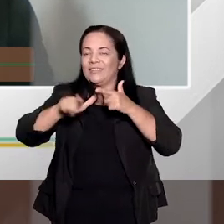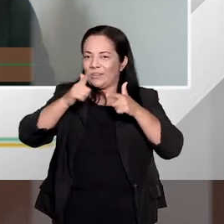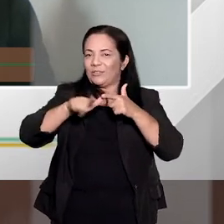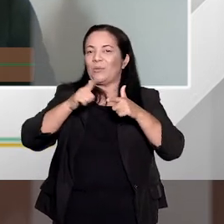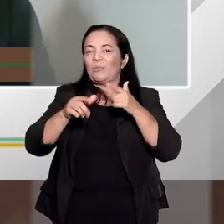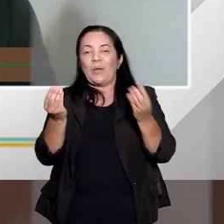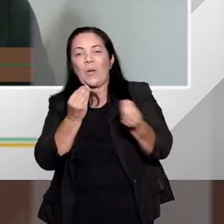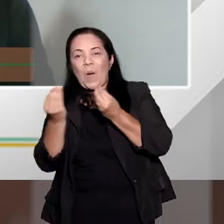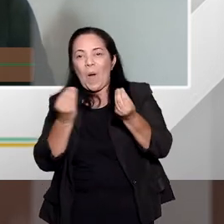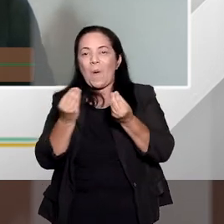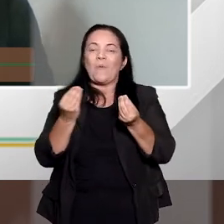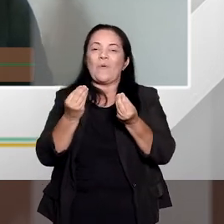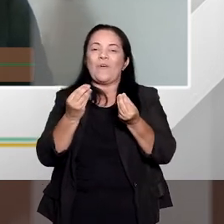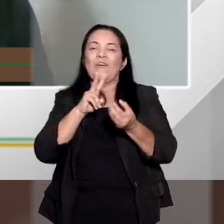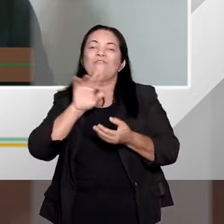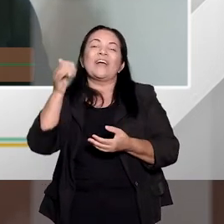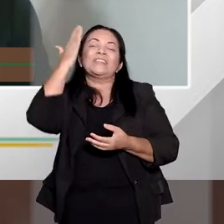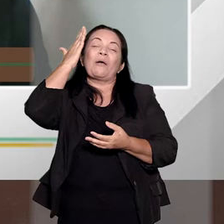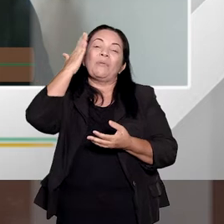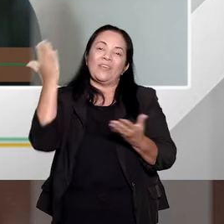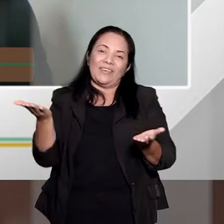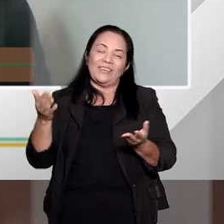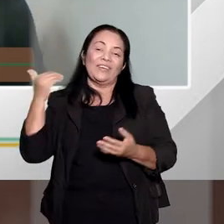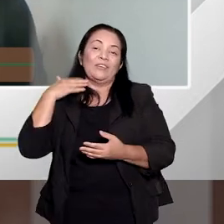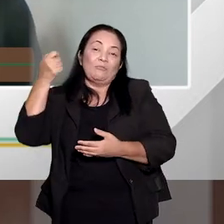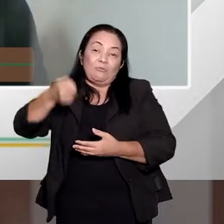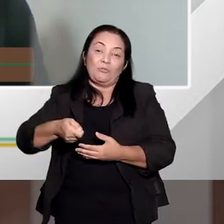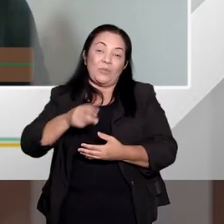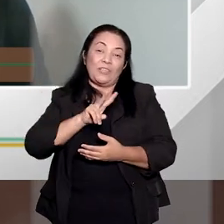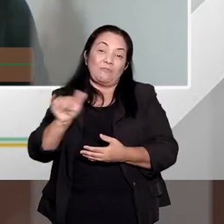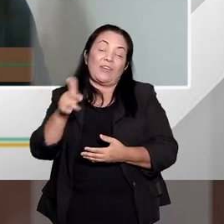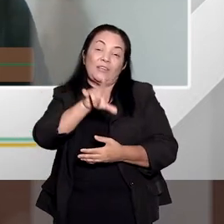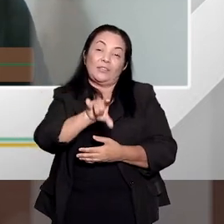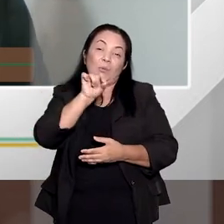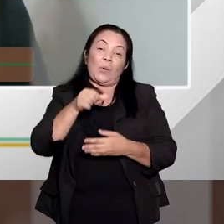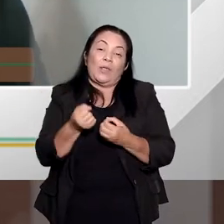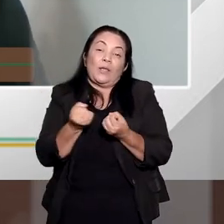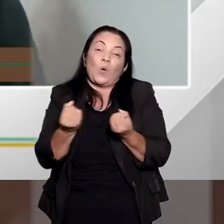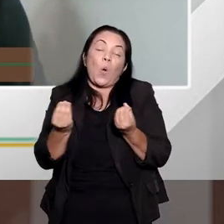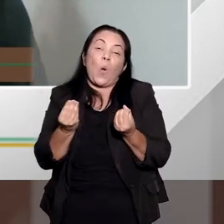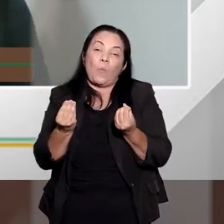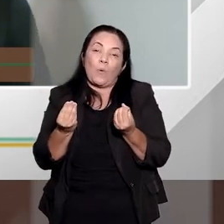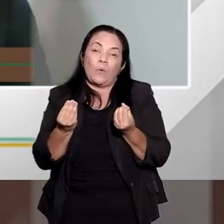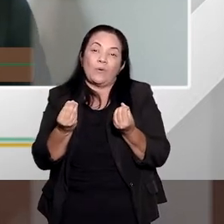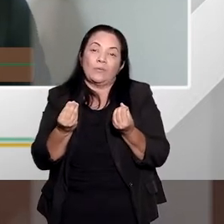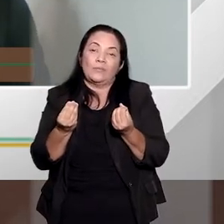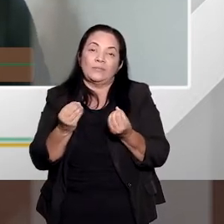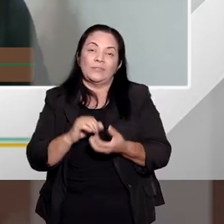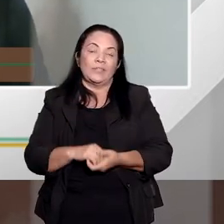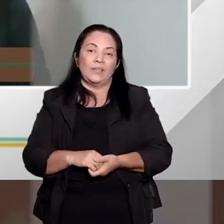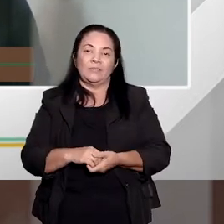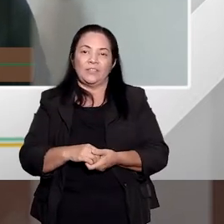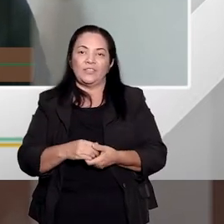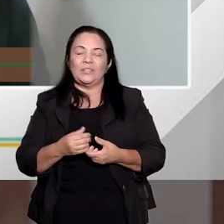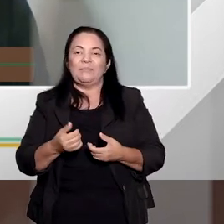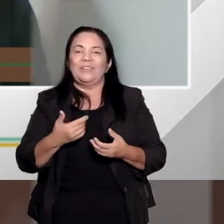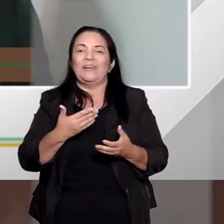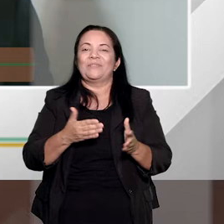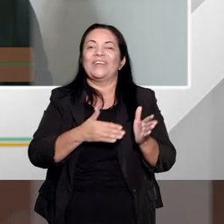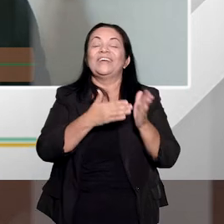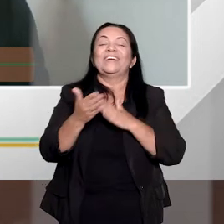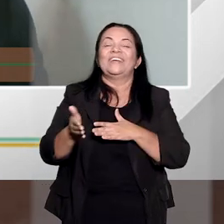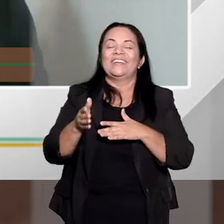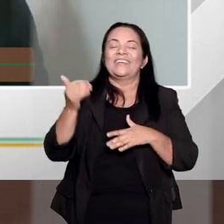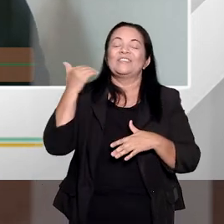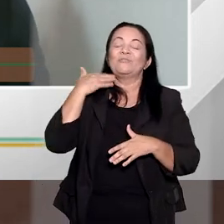discricionariedade do juiz, né? Então, por exemplo, o juiz lá, digamos que presente agravante da reincidência, tem juízes que aumentam em